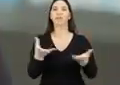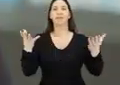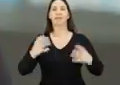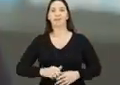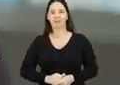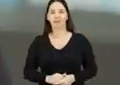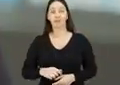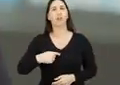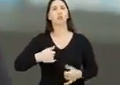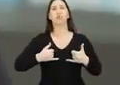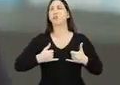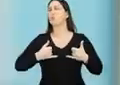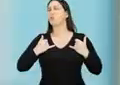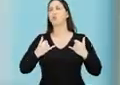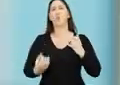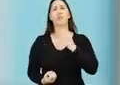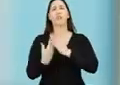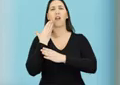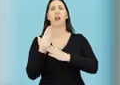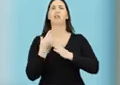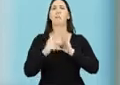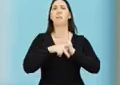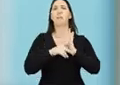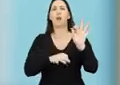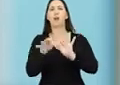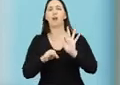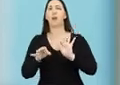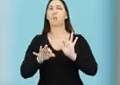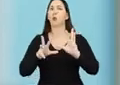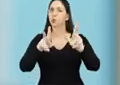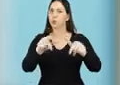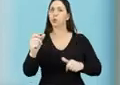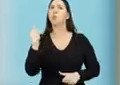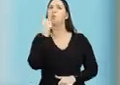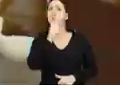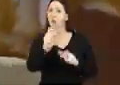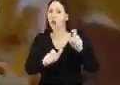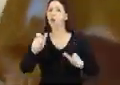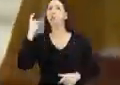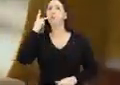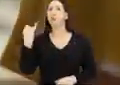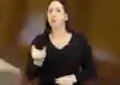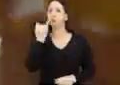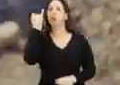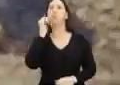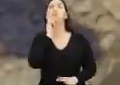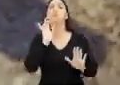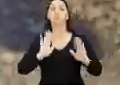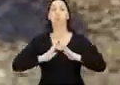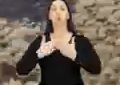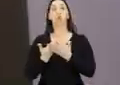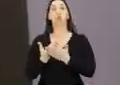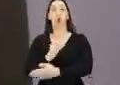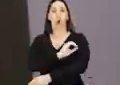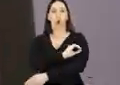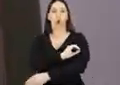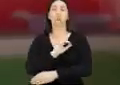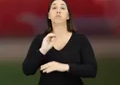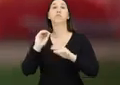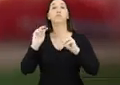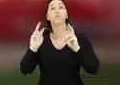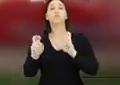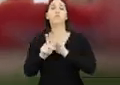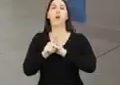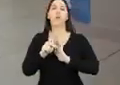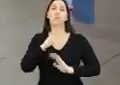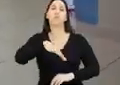ter criado ou ajudado a fazer vários programas que são importantes para as mulheres de São Paulo. Um deles é o Crest Escola, que dá tranquilidade